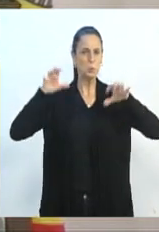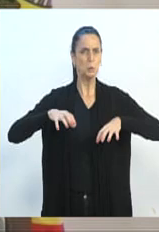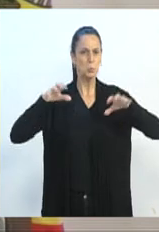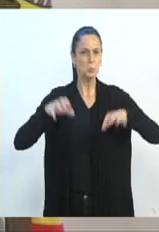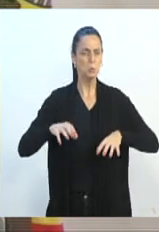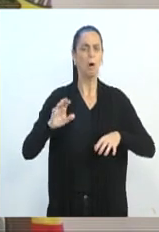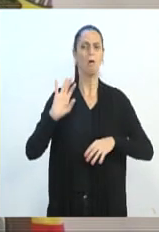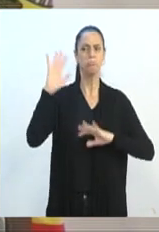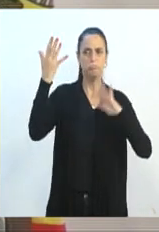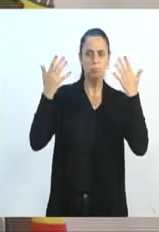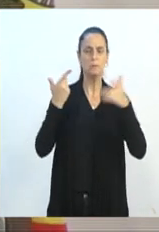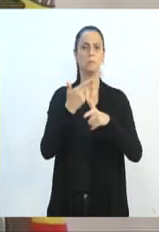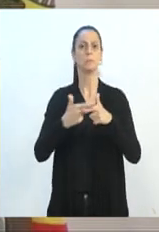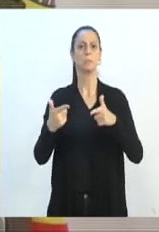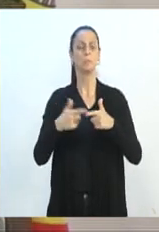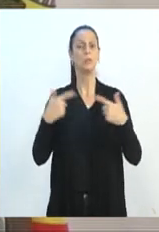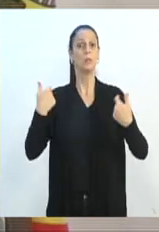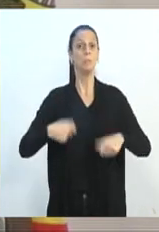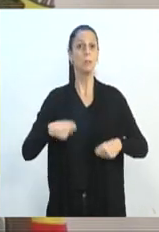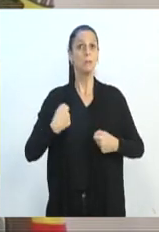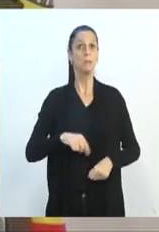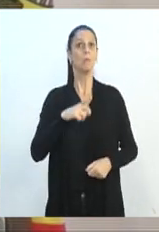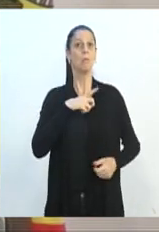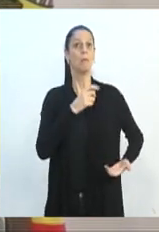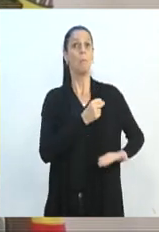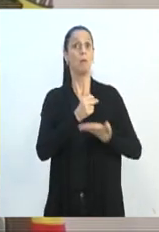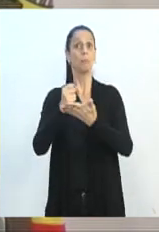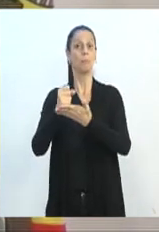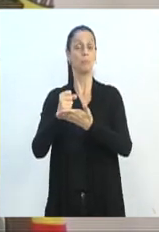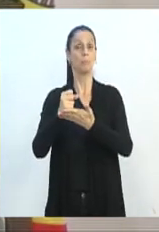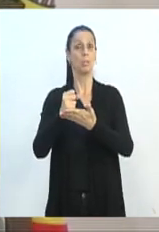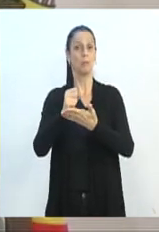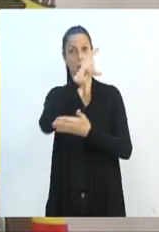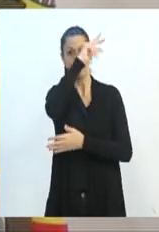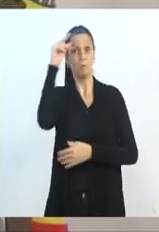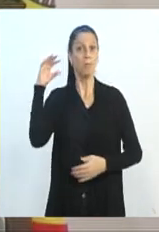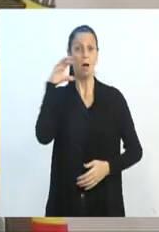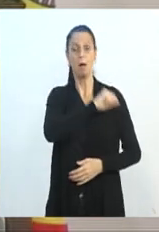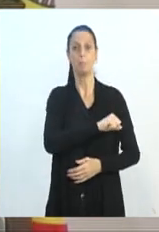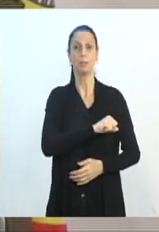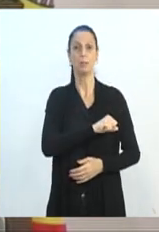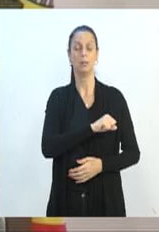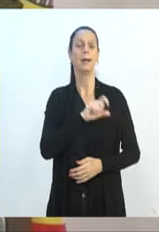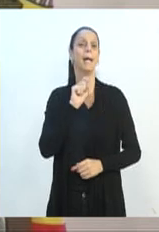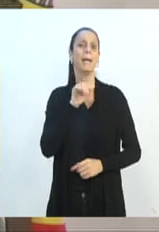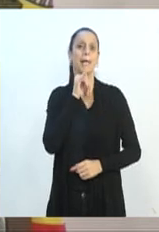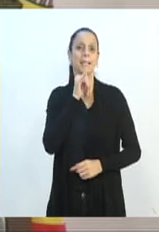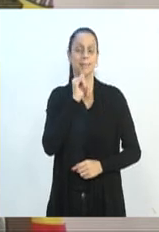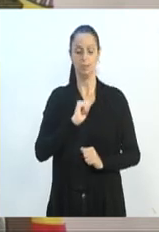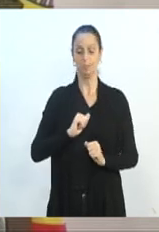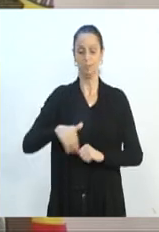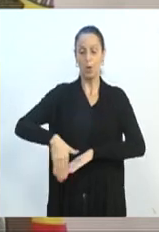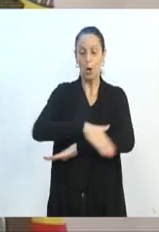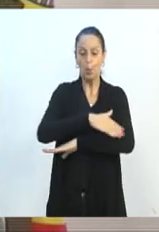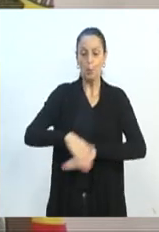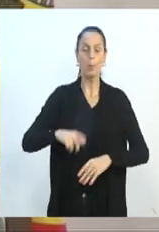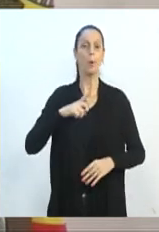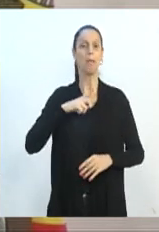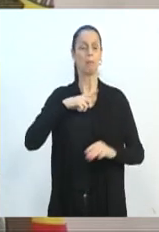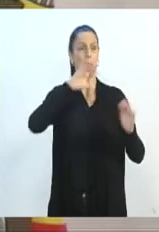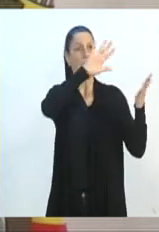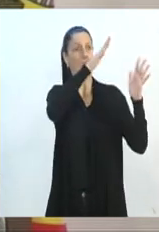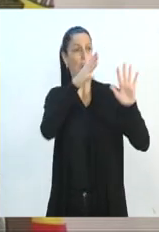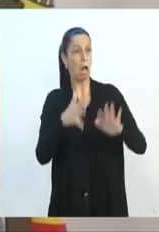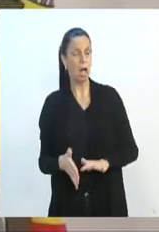precisamos rapidamente ter a resposta rápida do poder executivo. desobstruir as ruas, desobstruir as bocas de